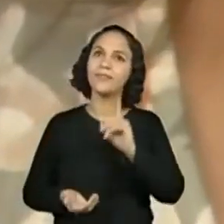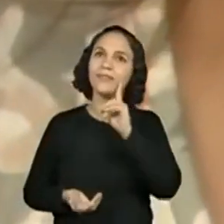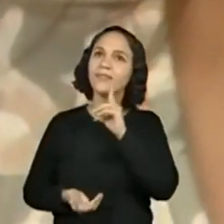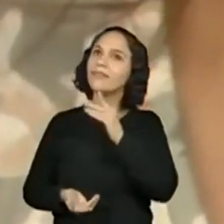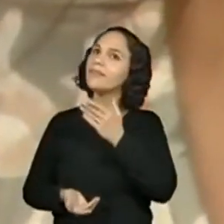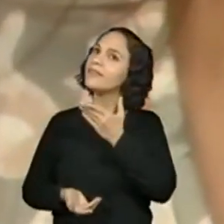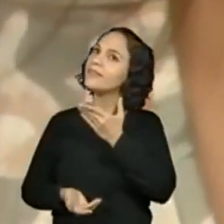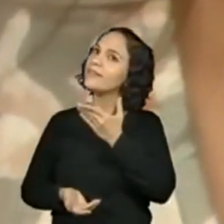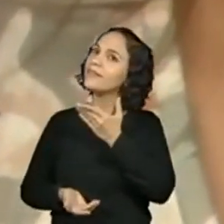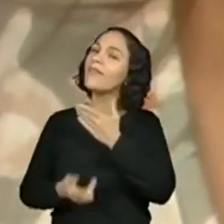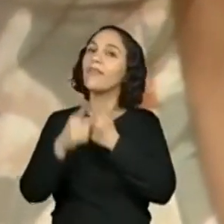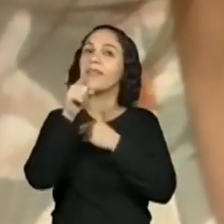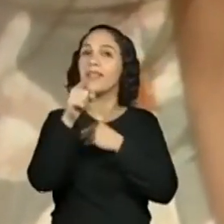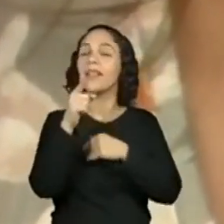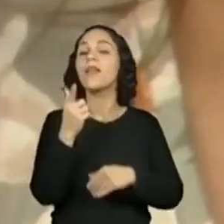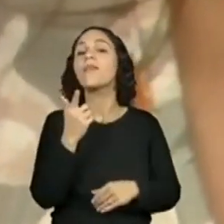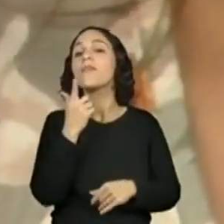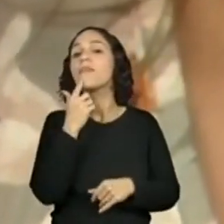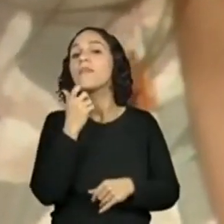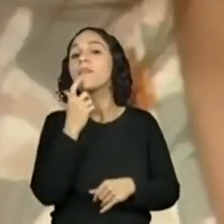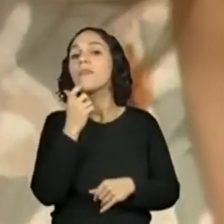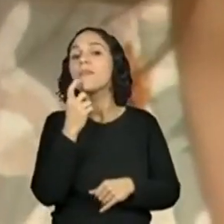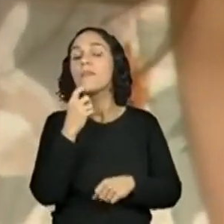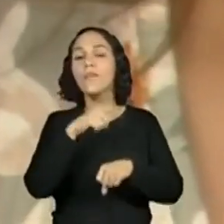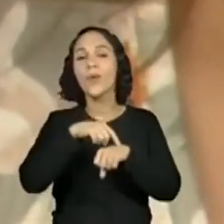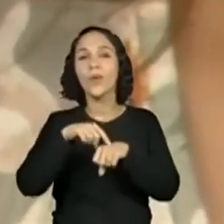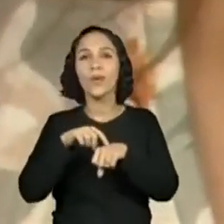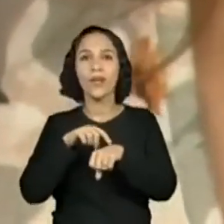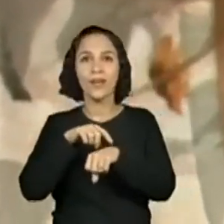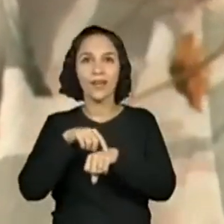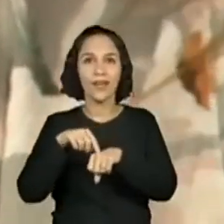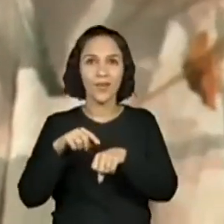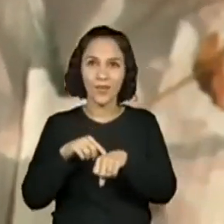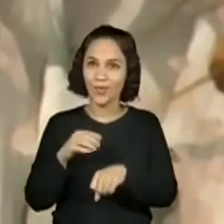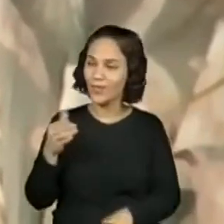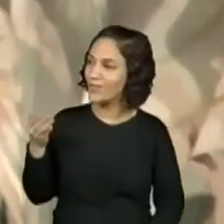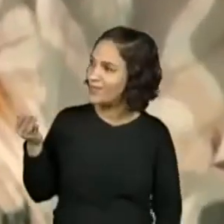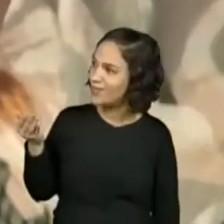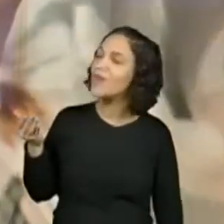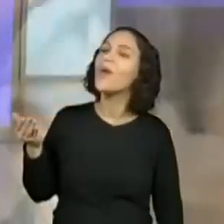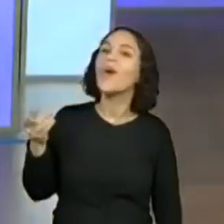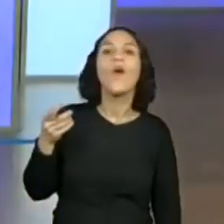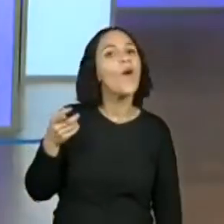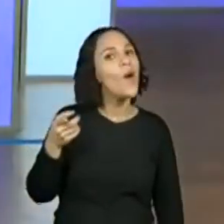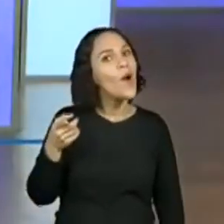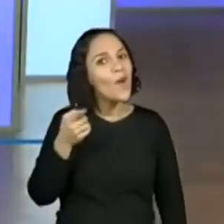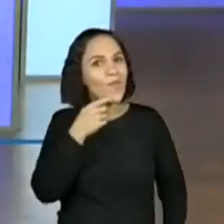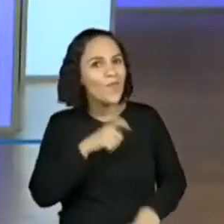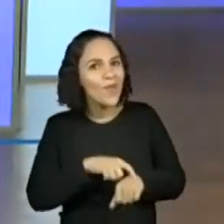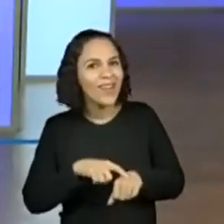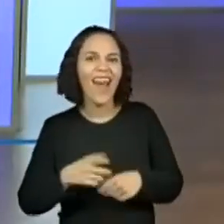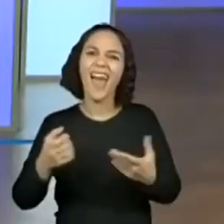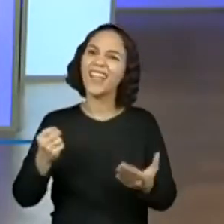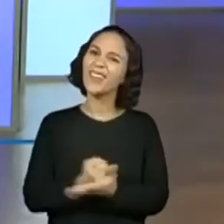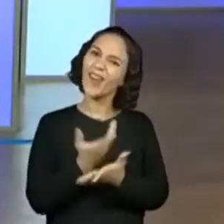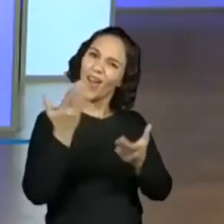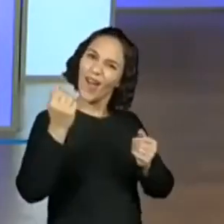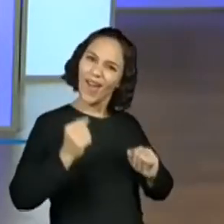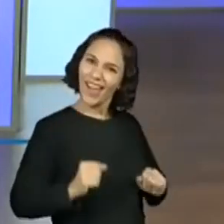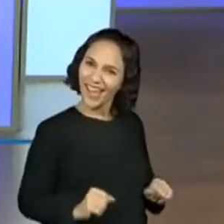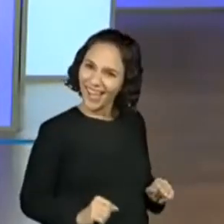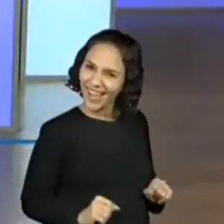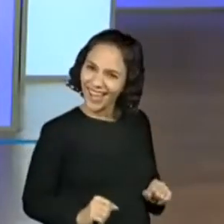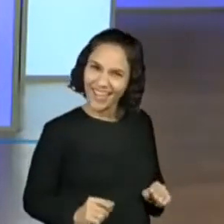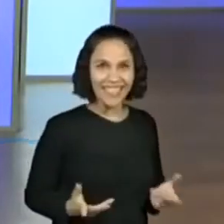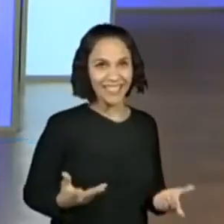Essa a bala de morango. Bala do quê, professora? Não ouvi? Morango. Morango? Que droga, hein, professora?